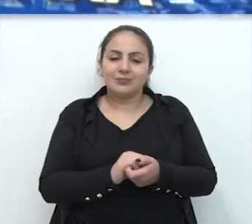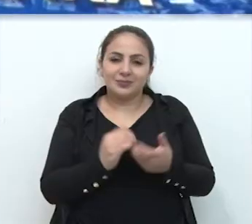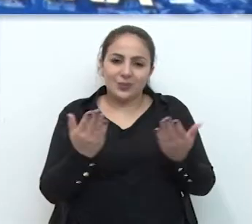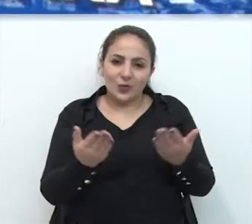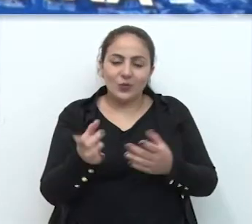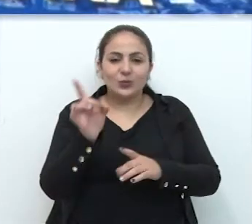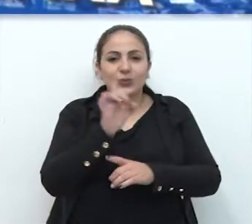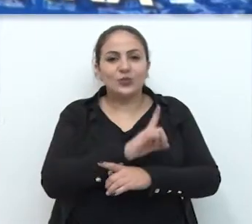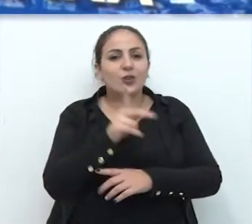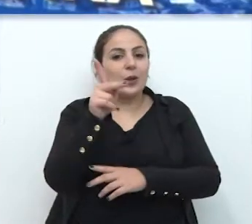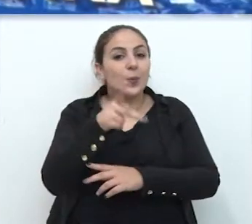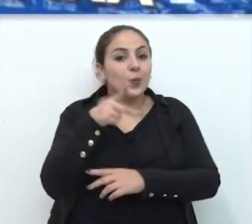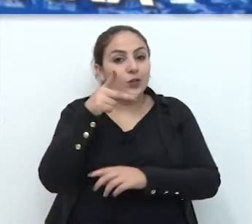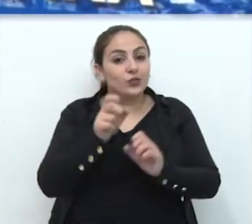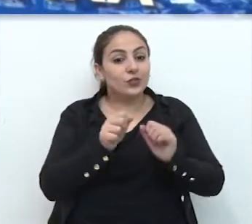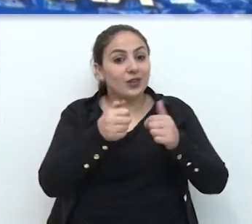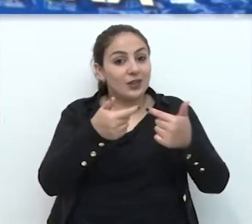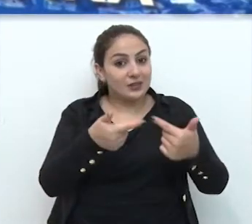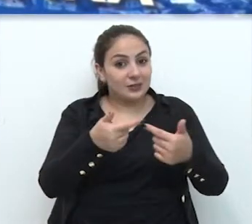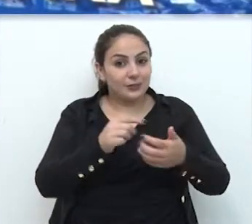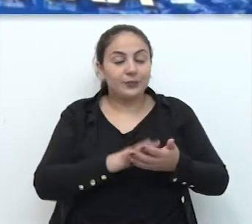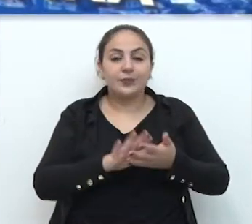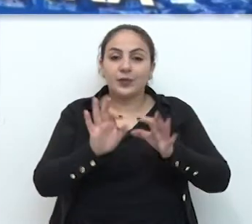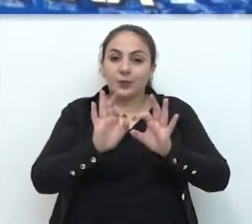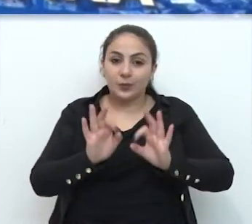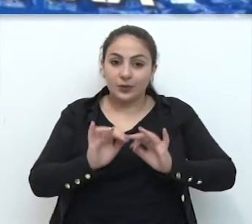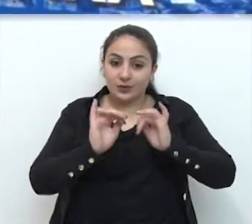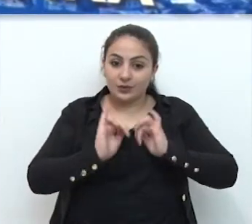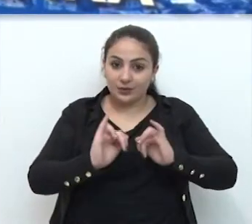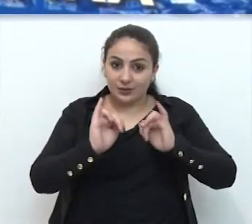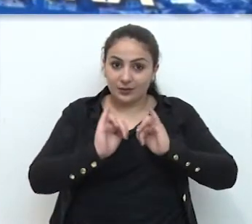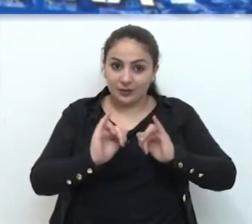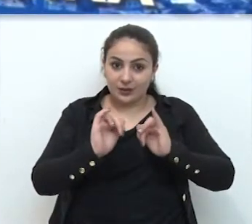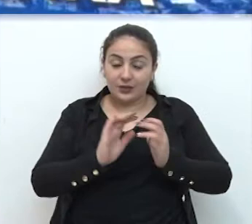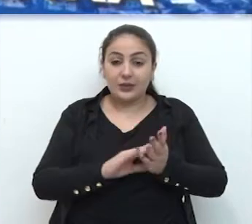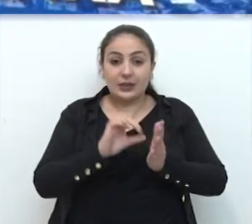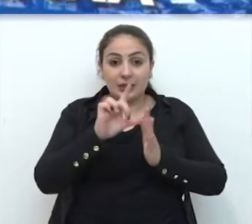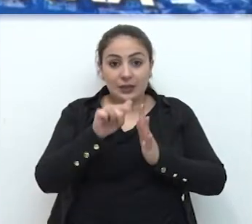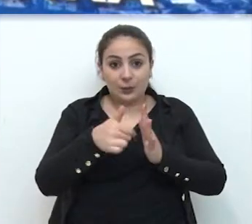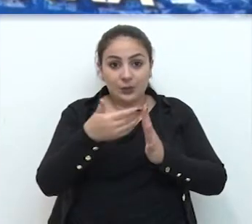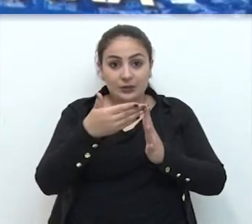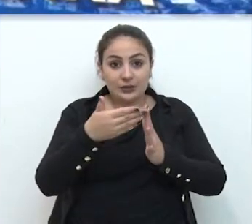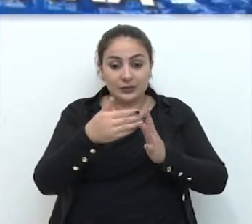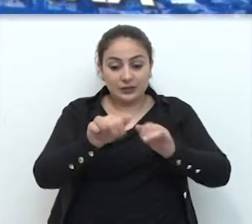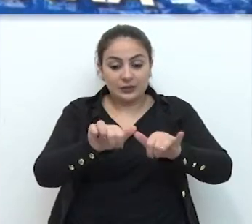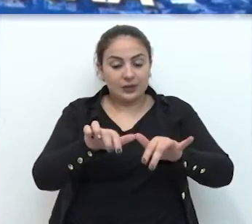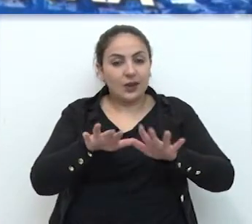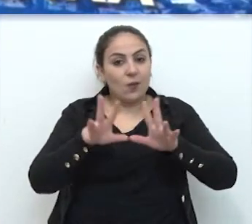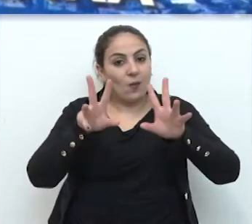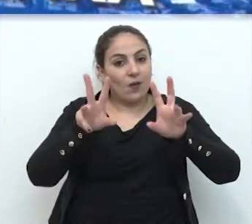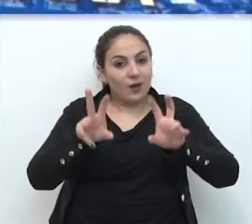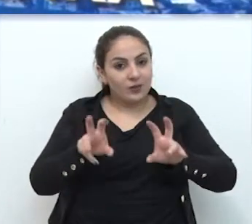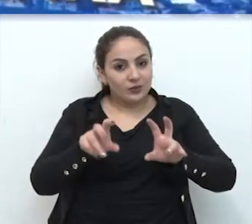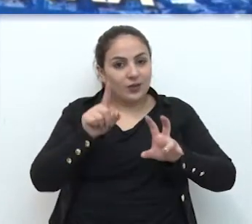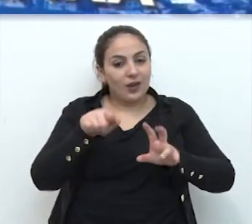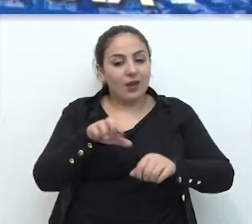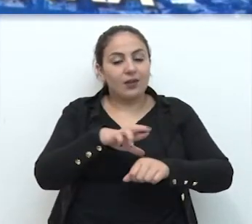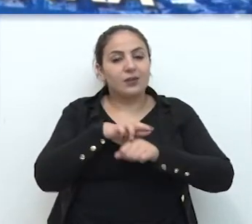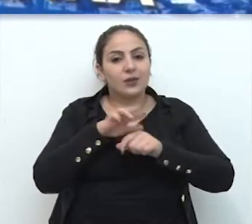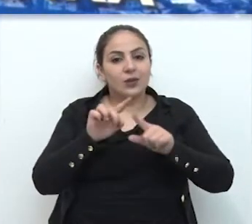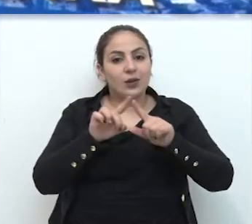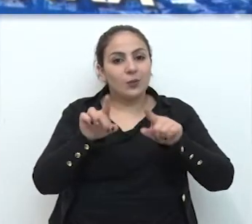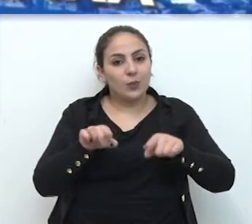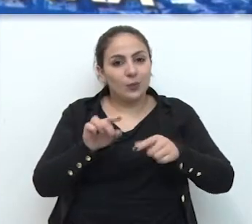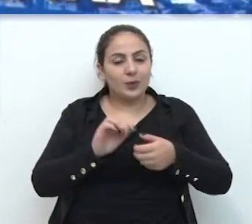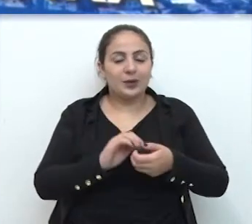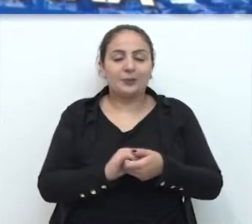E hoje é dia de Política em Ação. No programa que vai ao ar logo depois da sessão plenária, o assunto é a